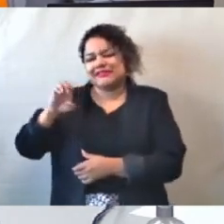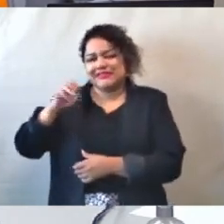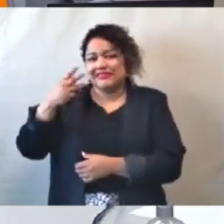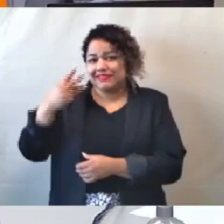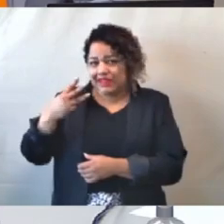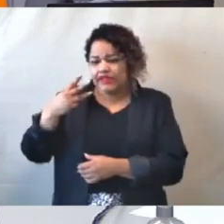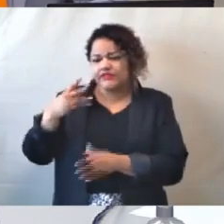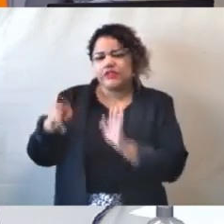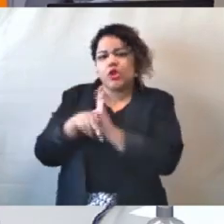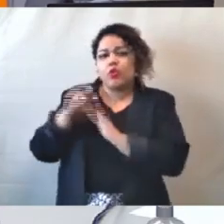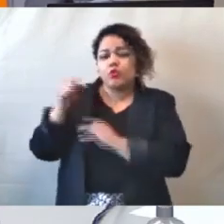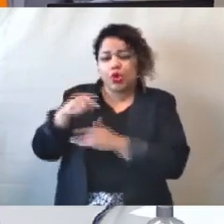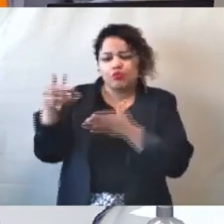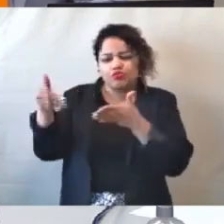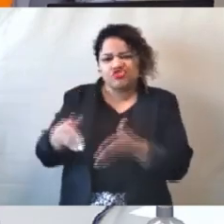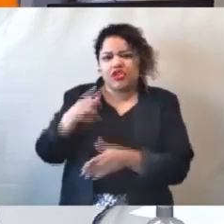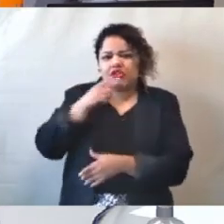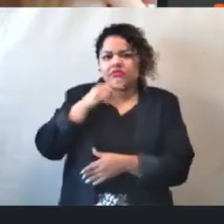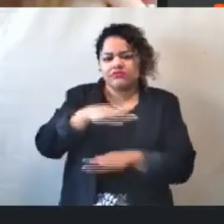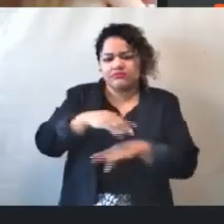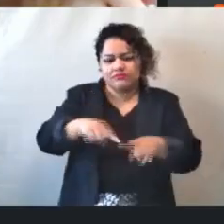exige mais a classe 3?